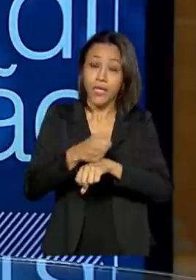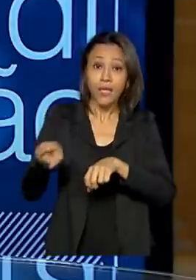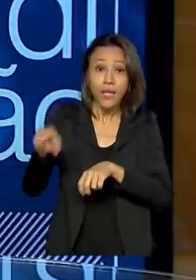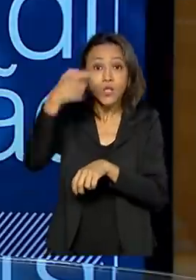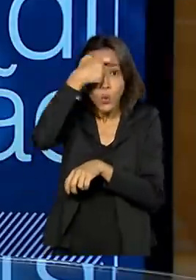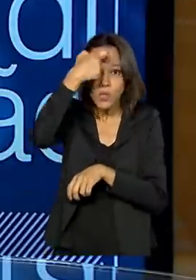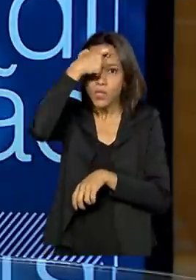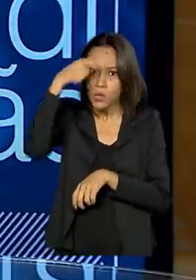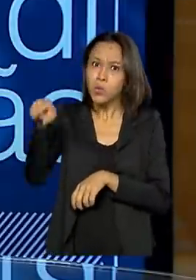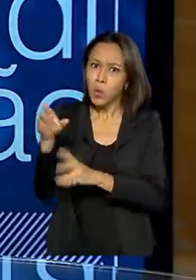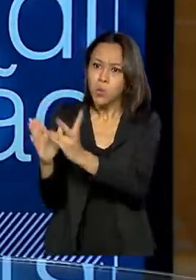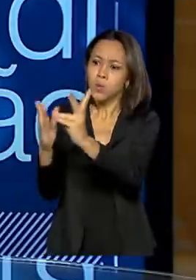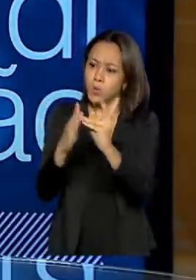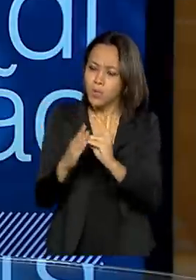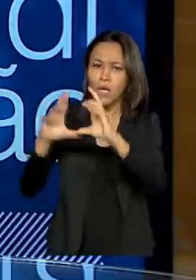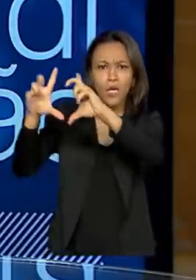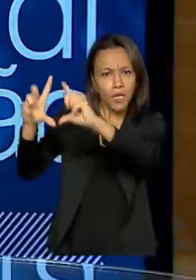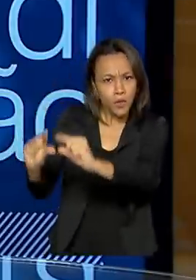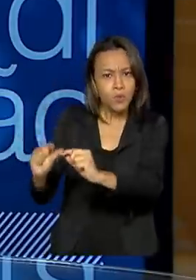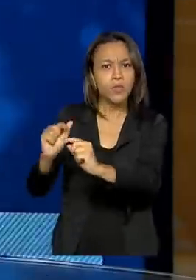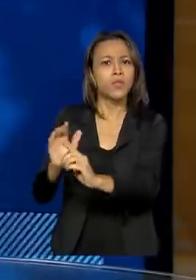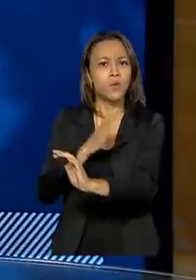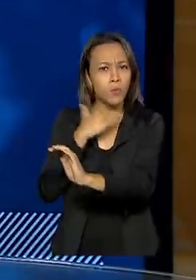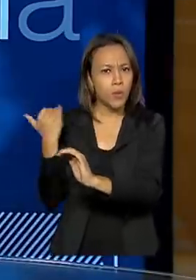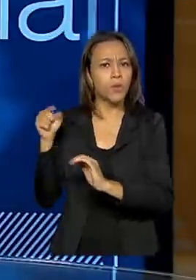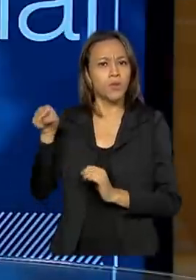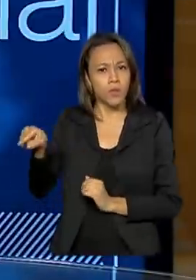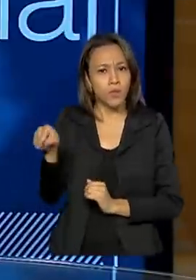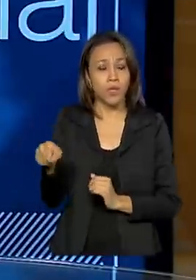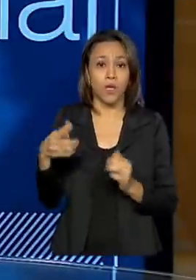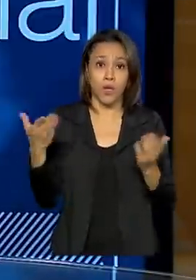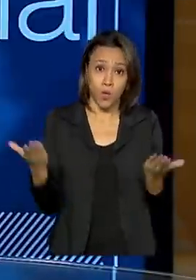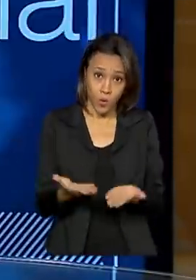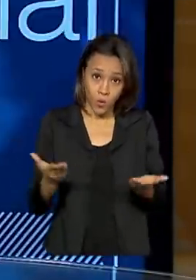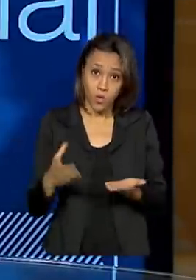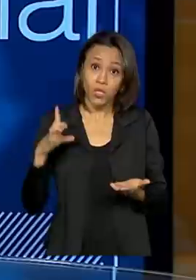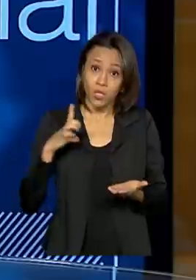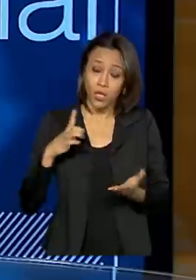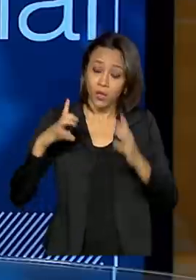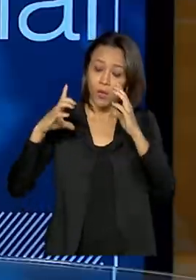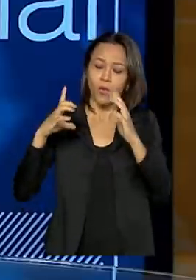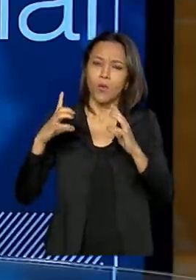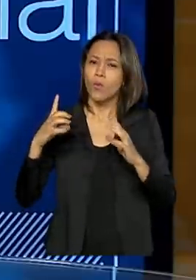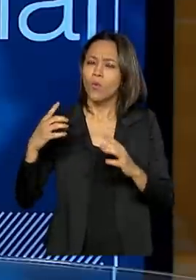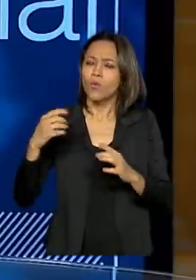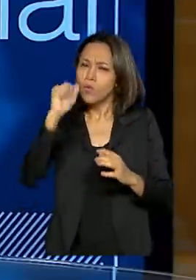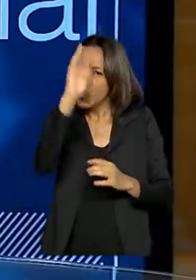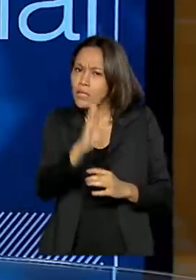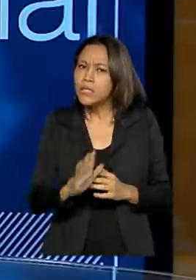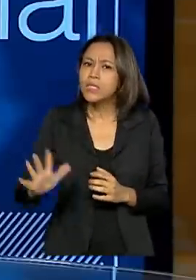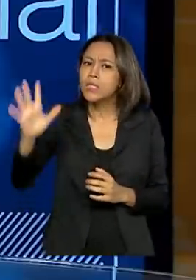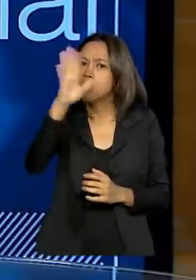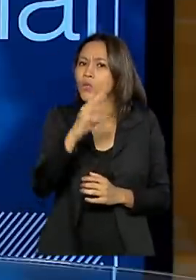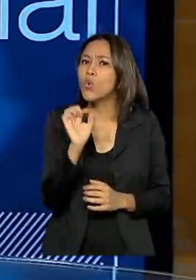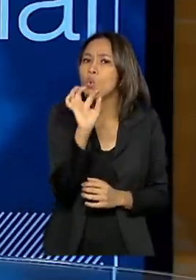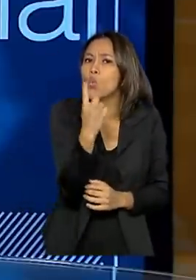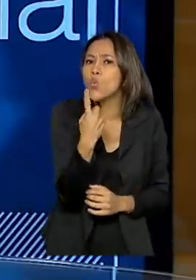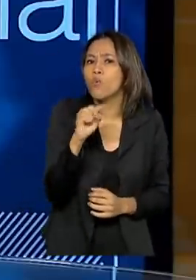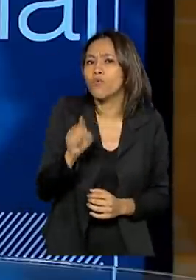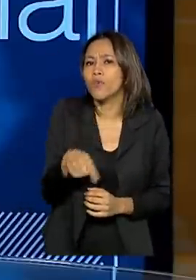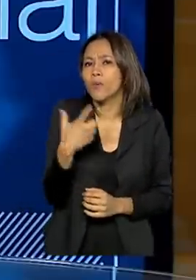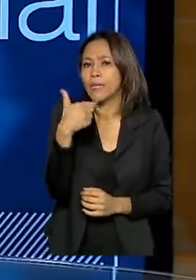importante e reduziu muito a taxa de letalidade lá. Hoje nós temos uma taxa de letalidade de indígenas a nível Brasil de 1